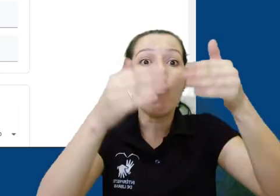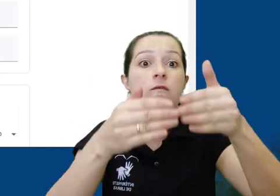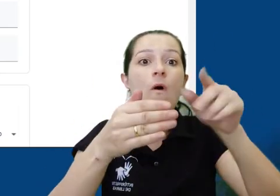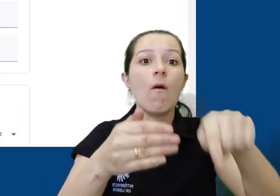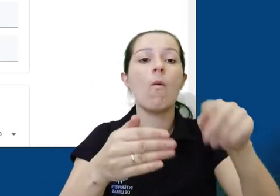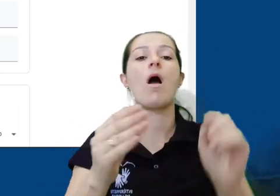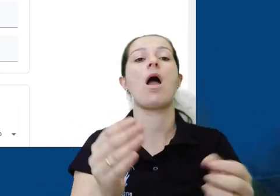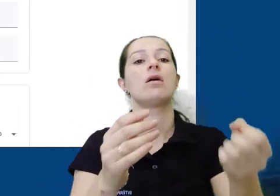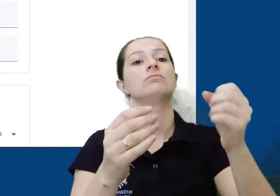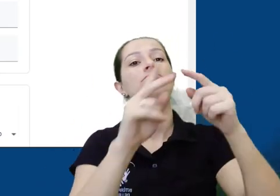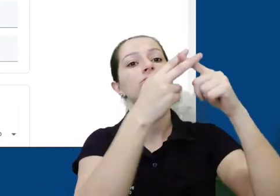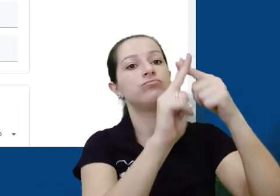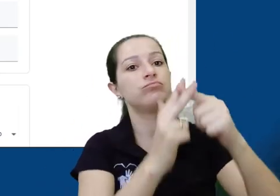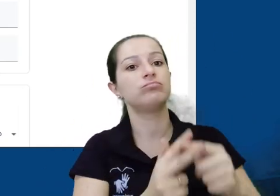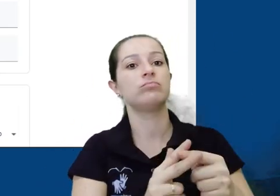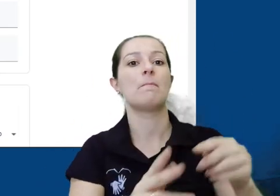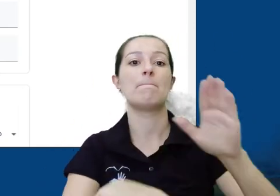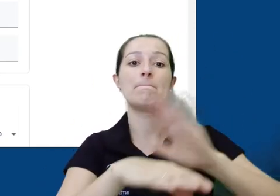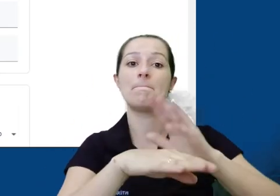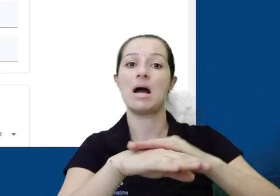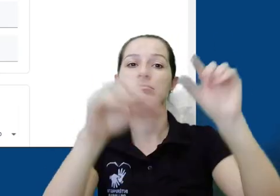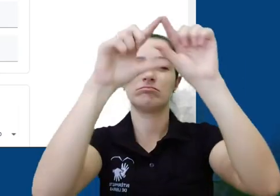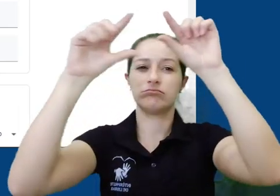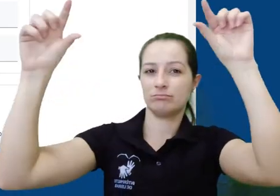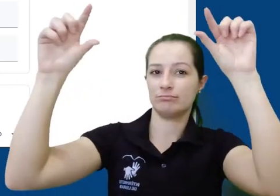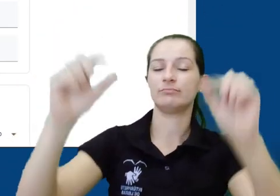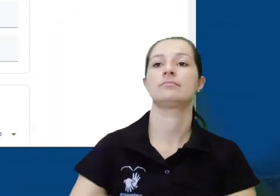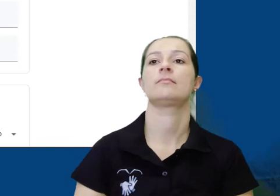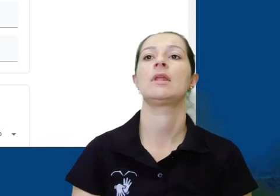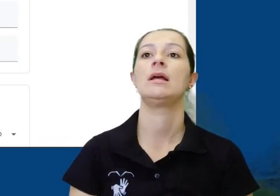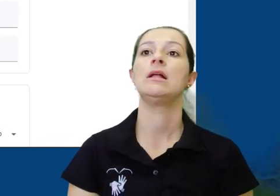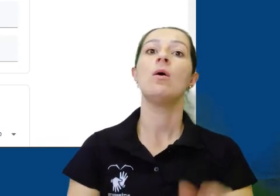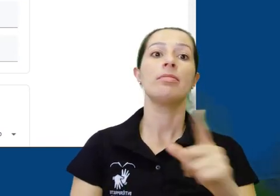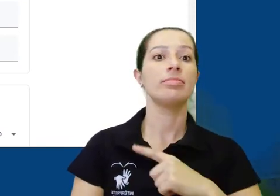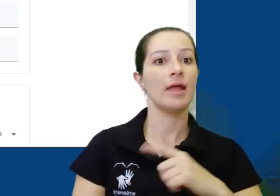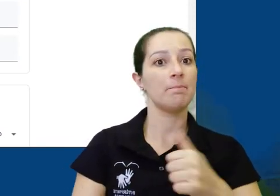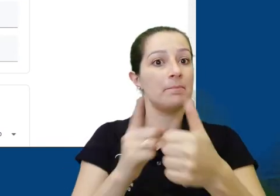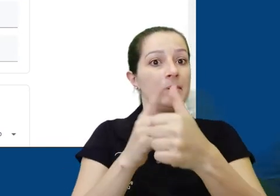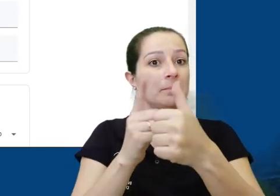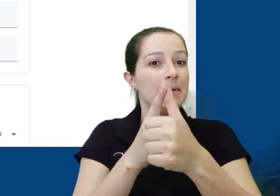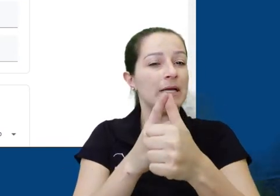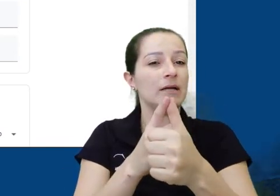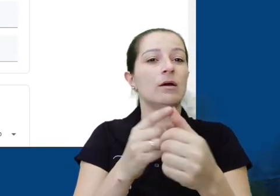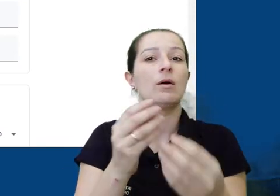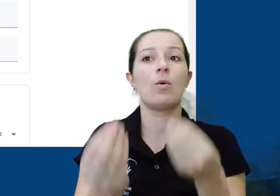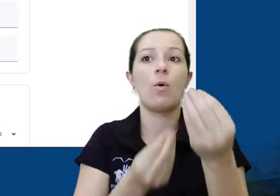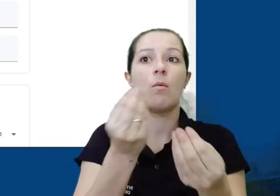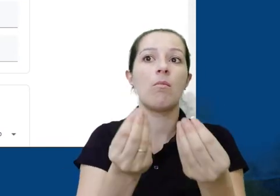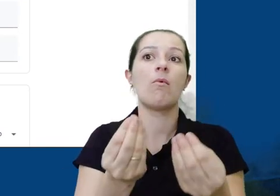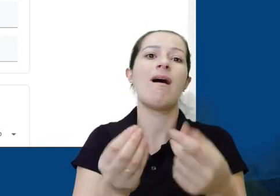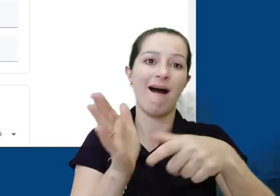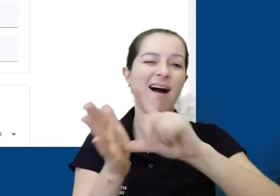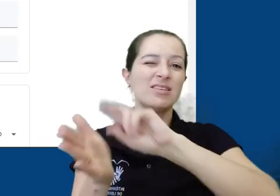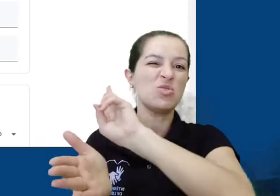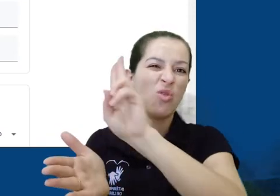será apenas em configurarmos os elementos que estão no cabeçalho. Primeiramente, logo no início da página temos a possibilidade de alterar os detalhes da